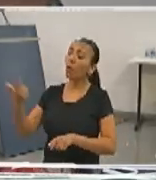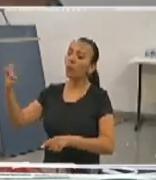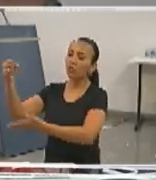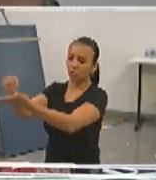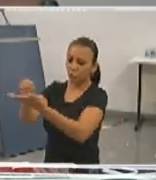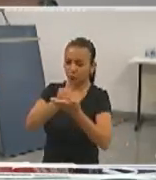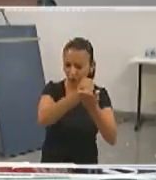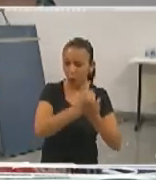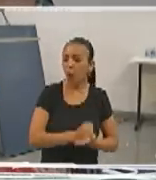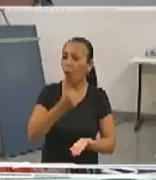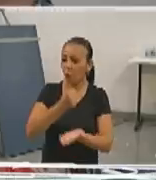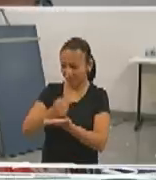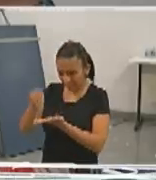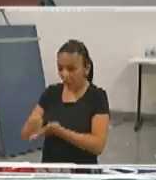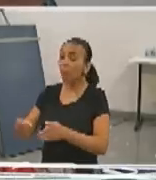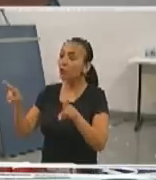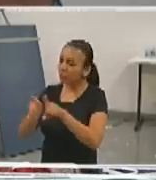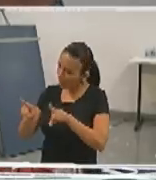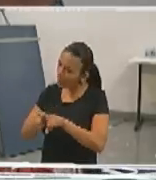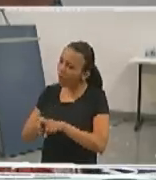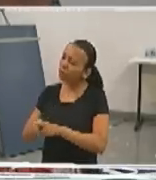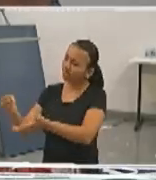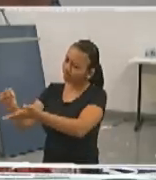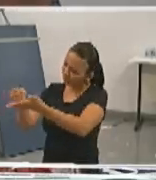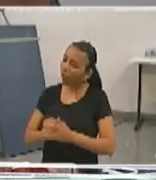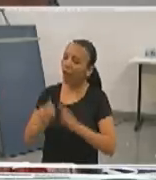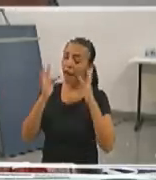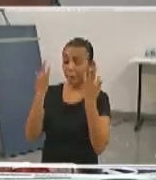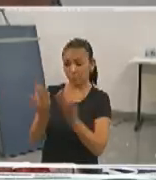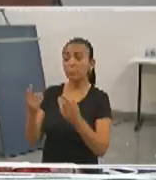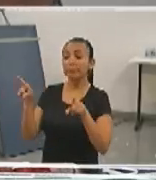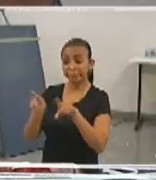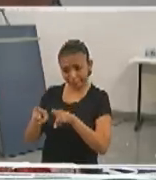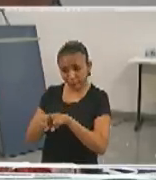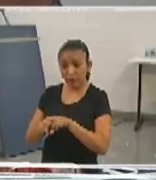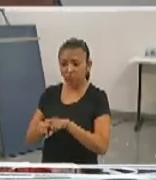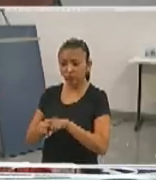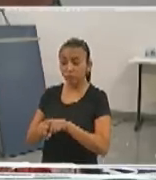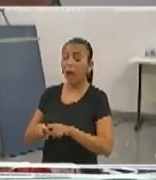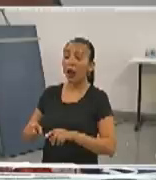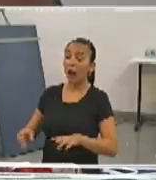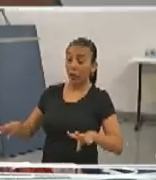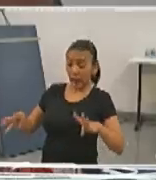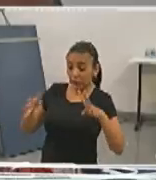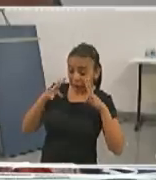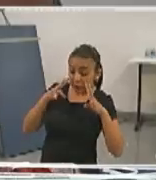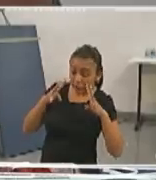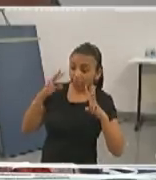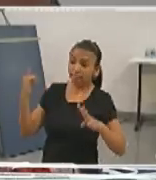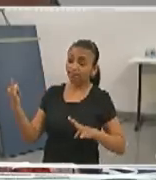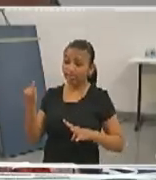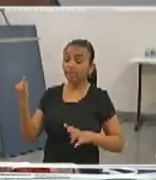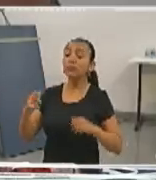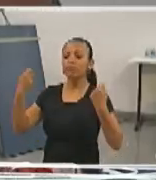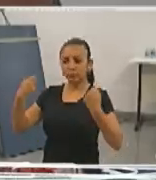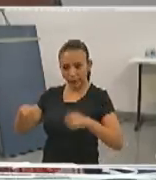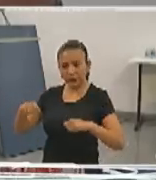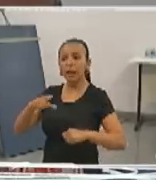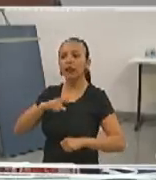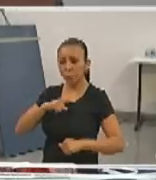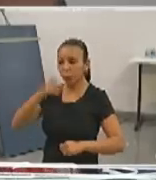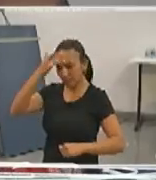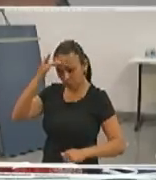do EBSER, como também aos seus dependentes. Essa atenção, que é uma atenção também que é necessária dar para os nossos